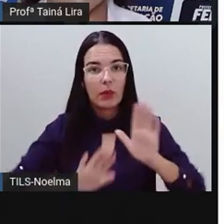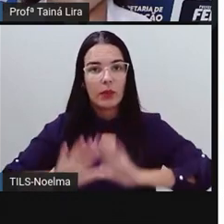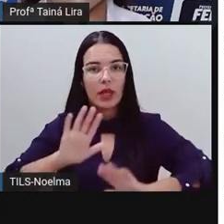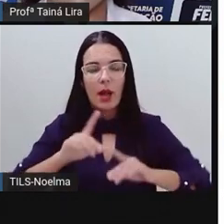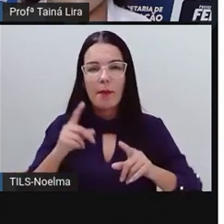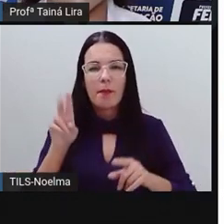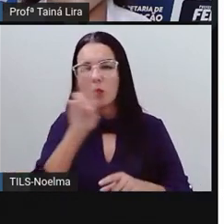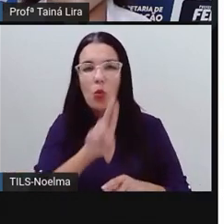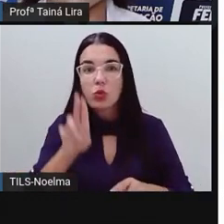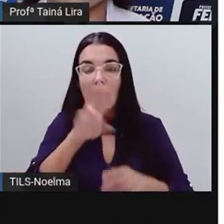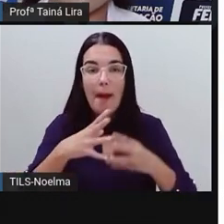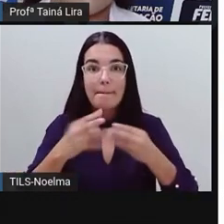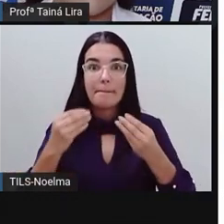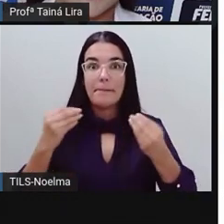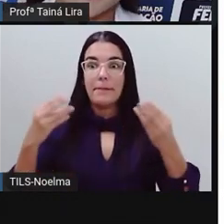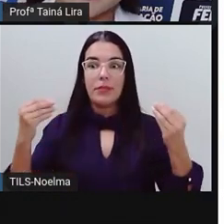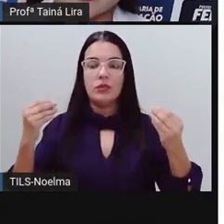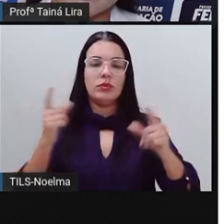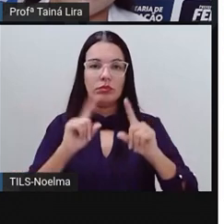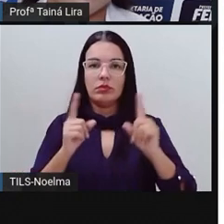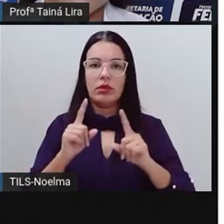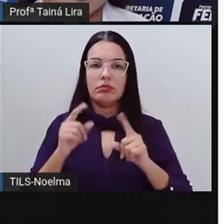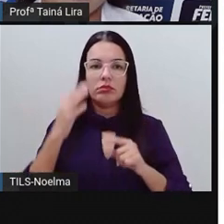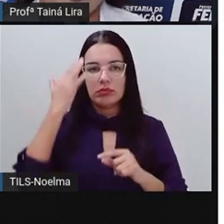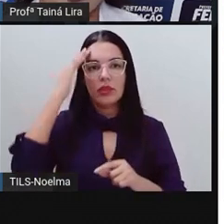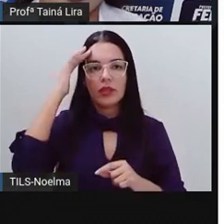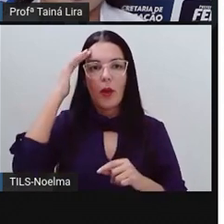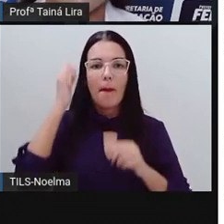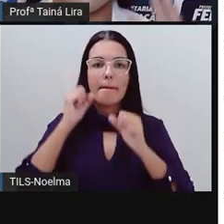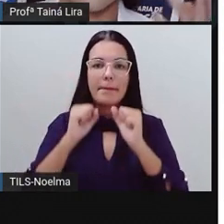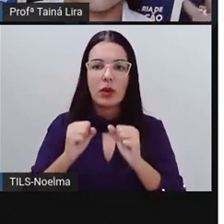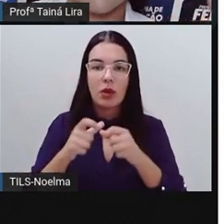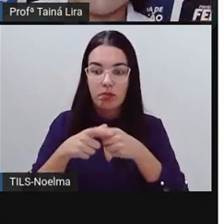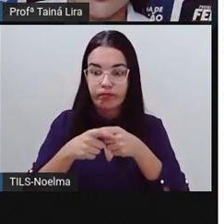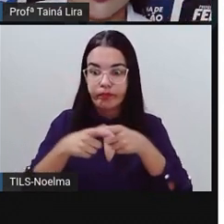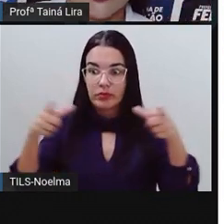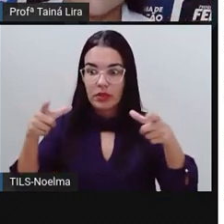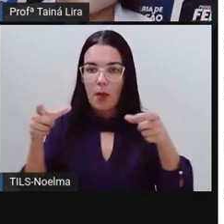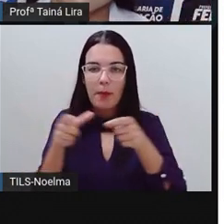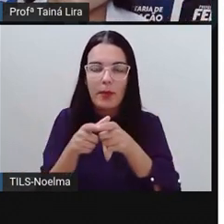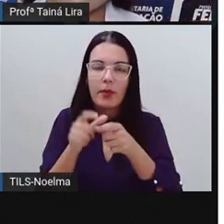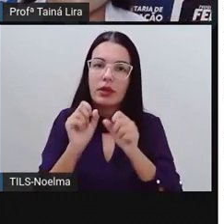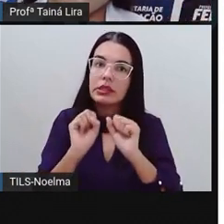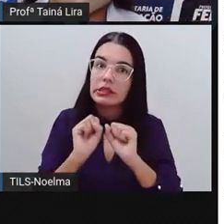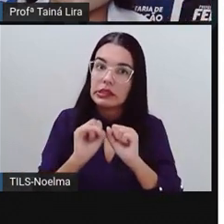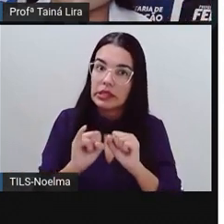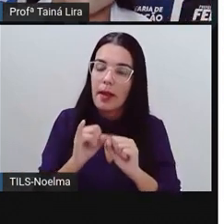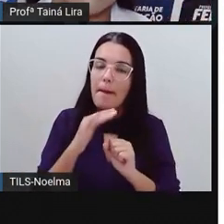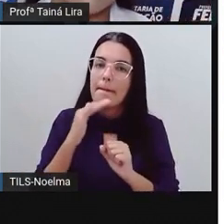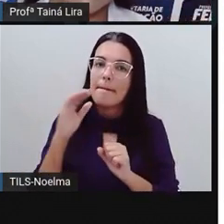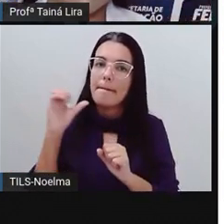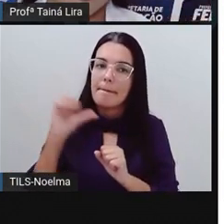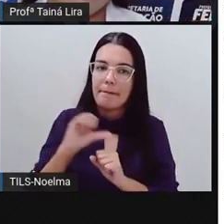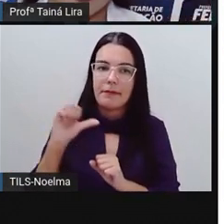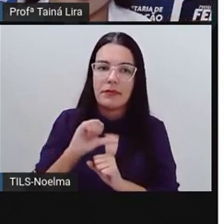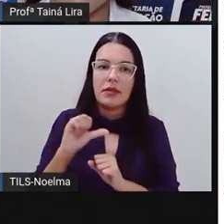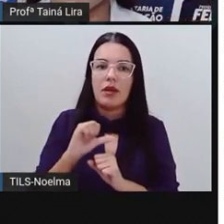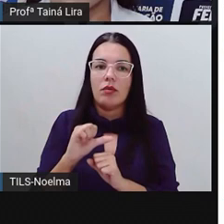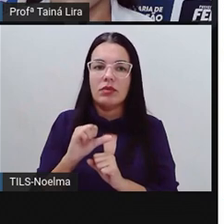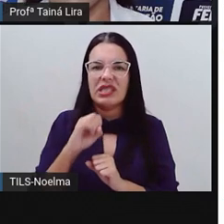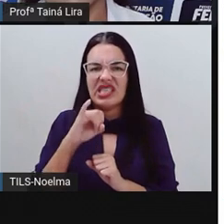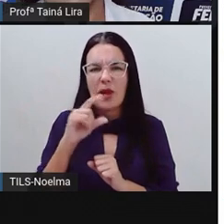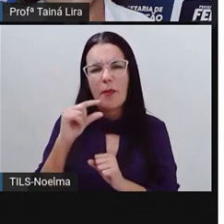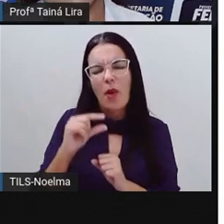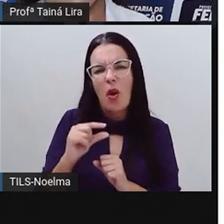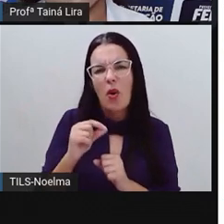quantidade, né, que não é a correta. Às vezes pode usar muito, às vezes pode usar pouco, tá bom? Se não, se usar pouco,